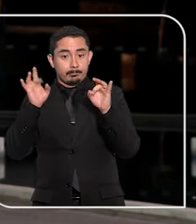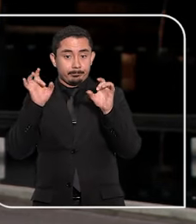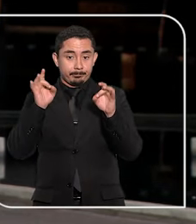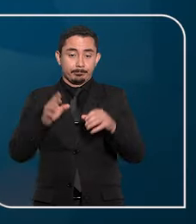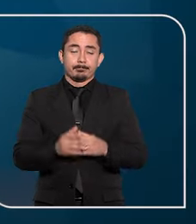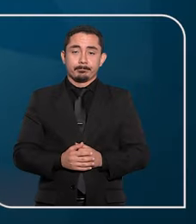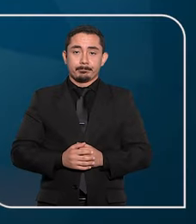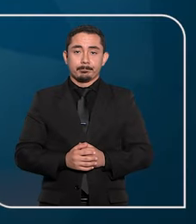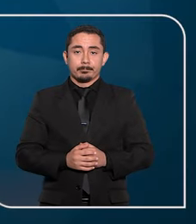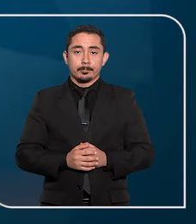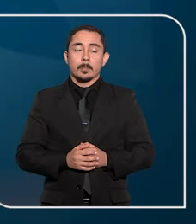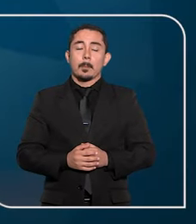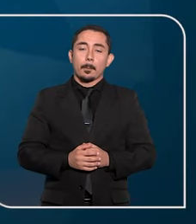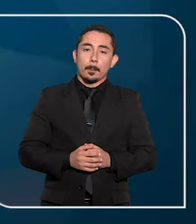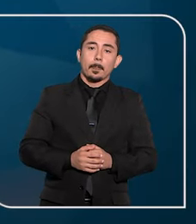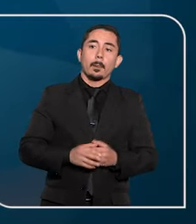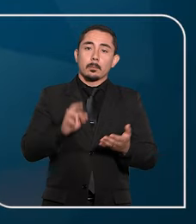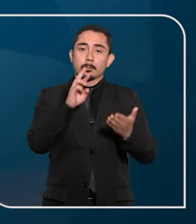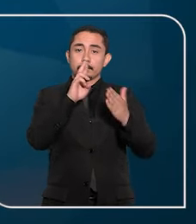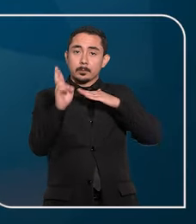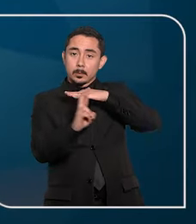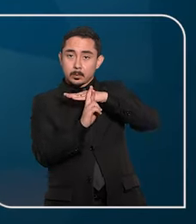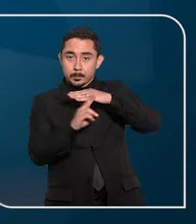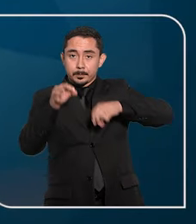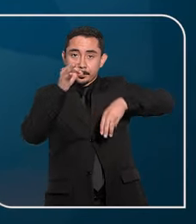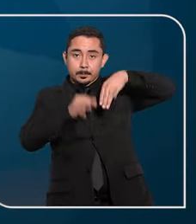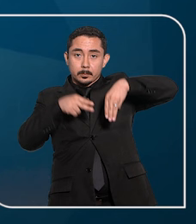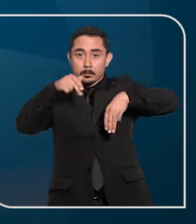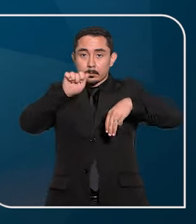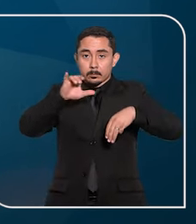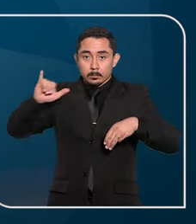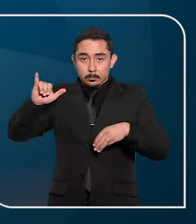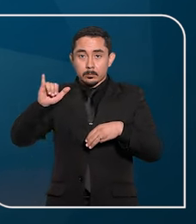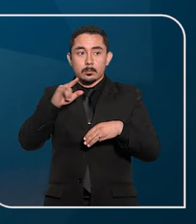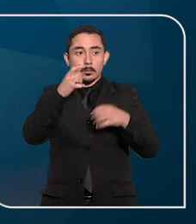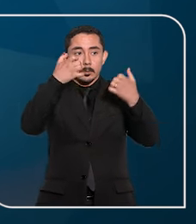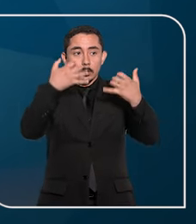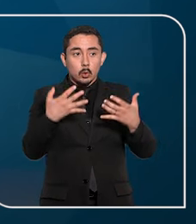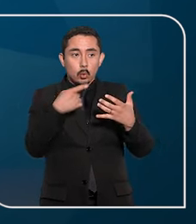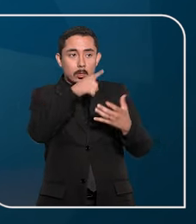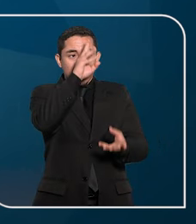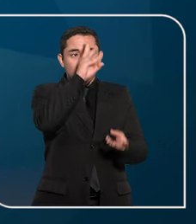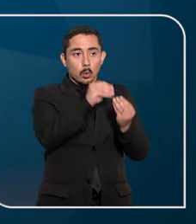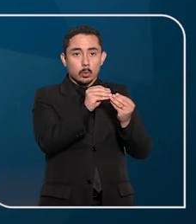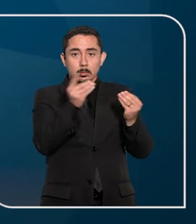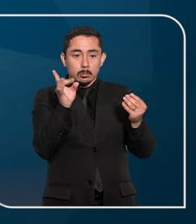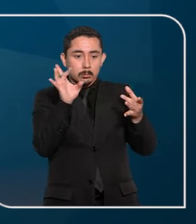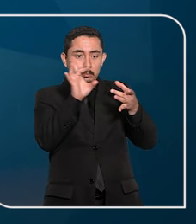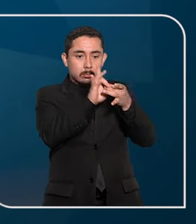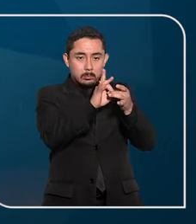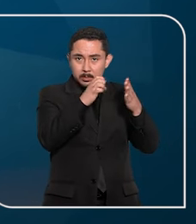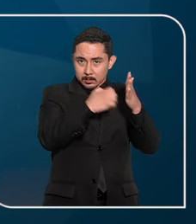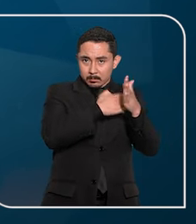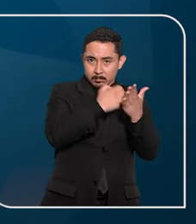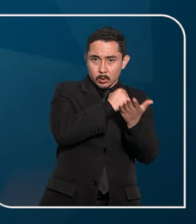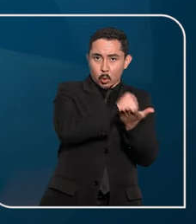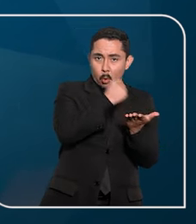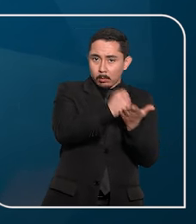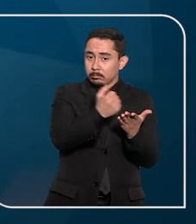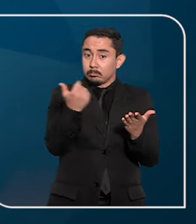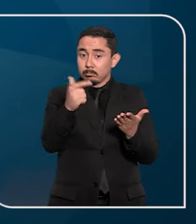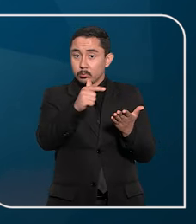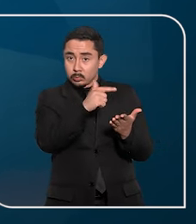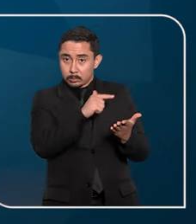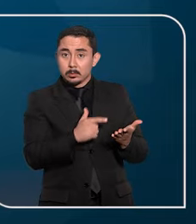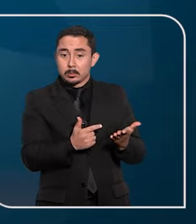especial. A relatora, ministra Nancy Andrigue, explicou que ainda não foi reconhecido o vínculo empregatício